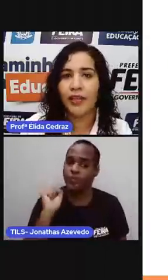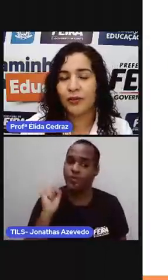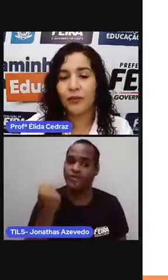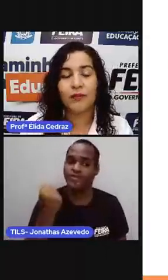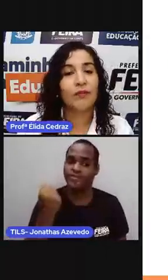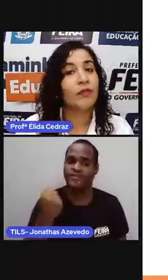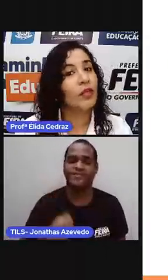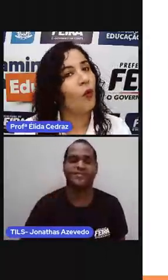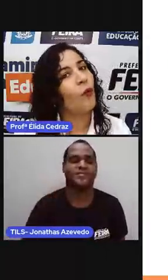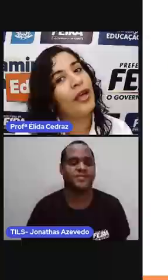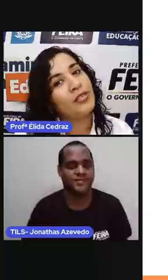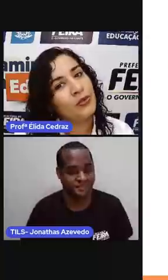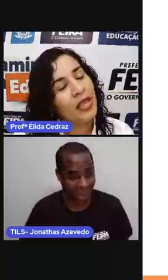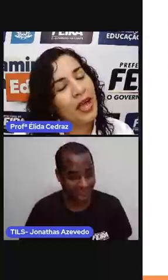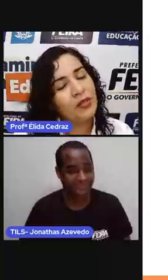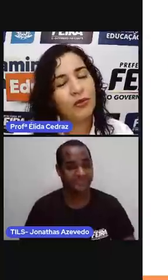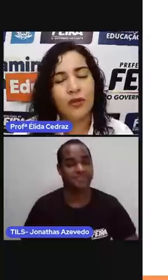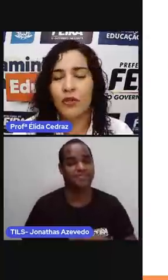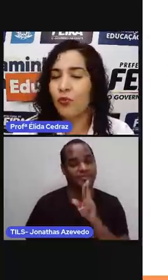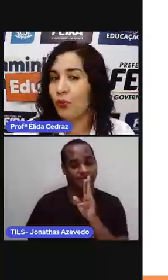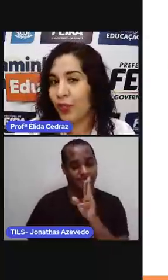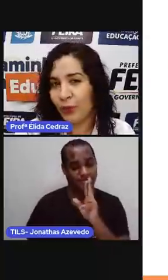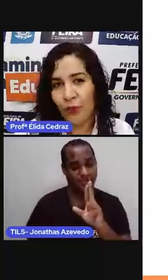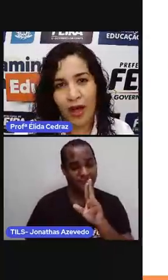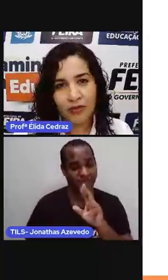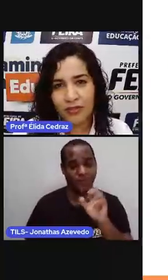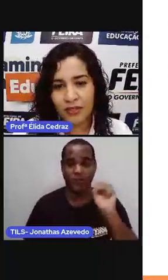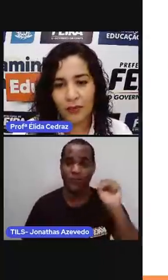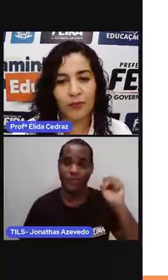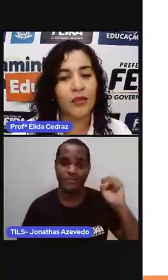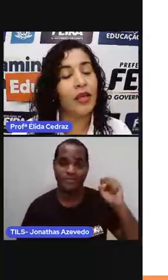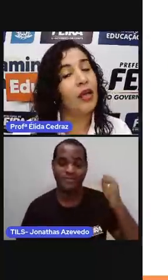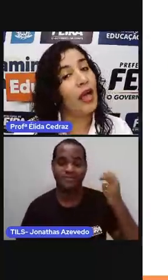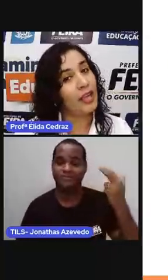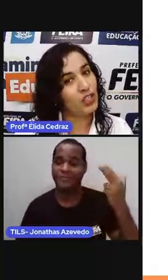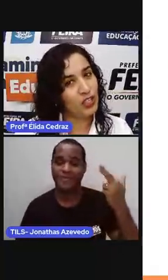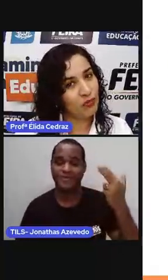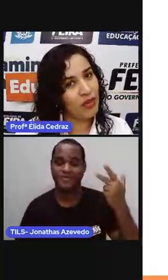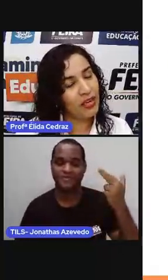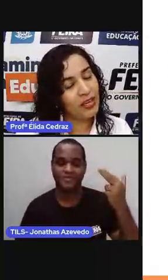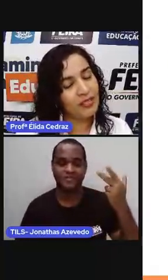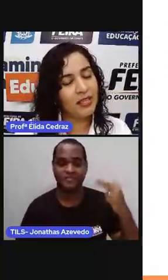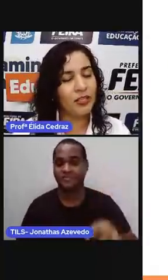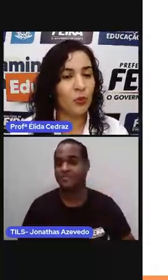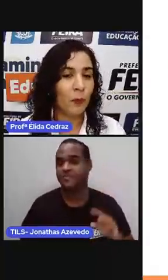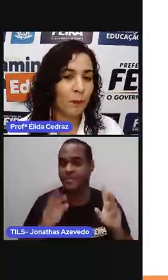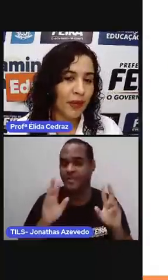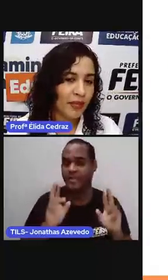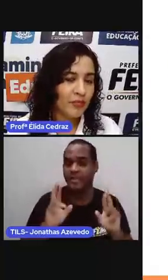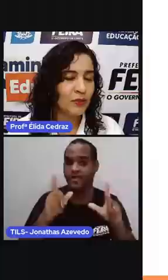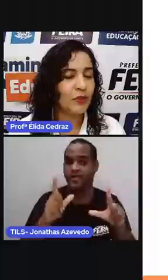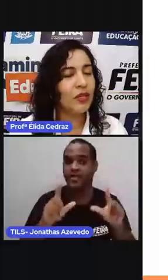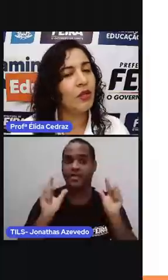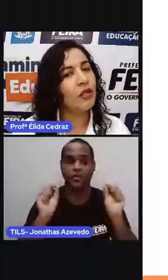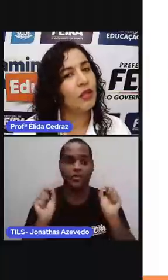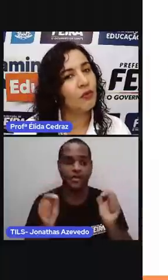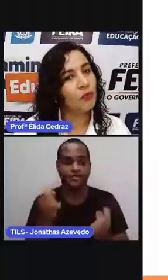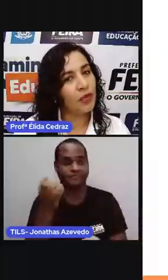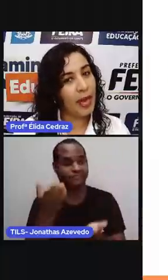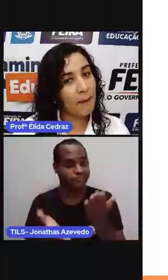Oito. O resultado foi igualzinho. A diferença do peso